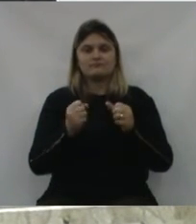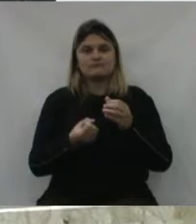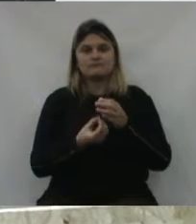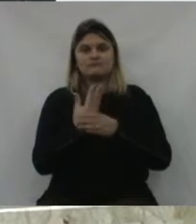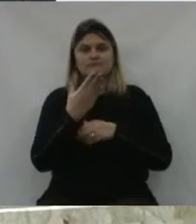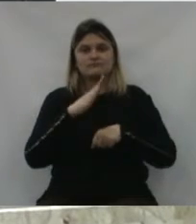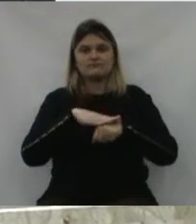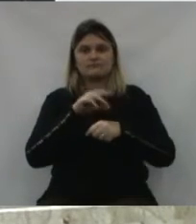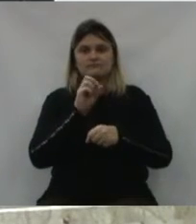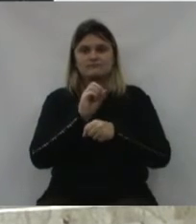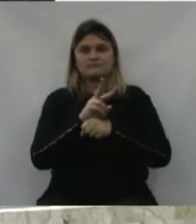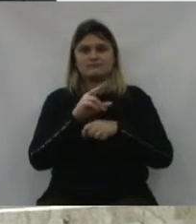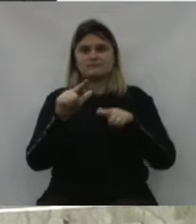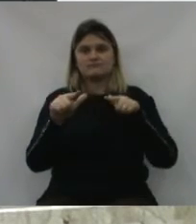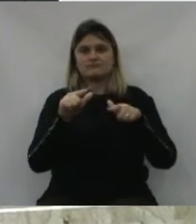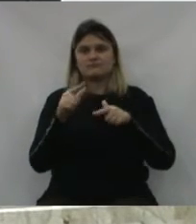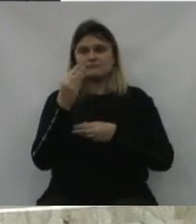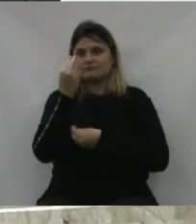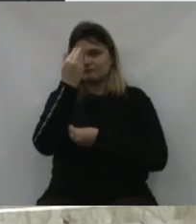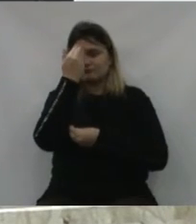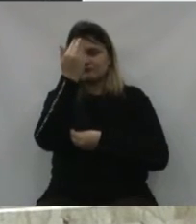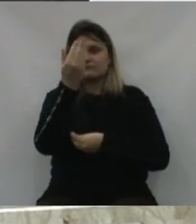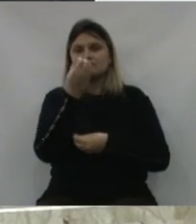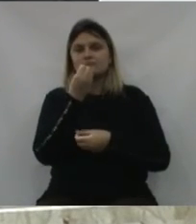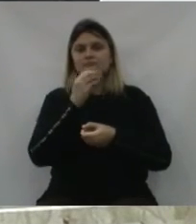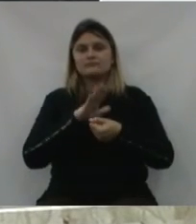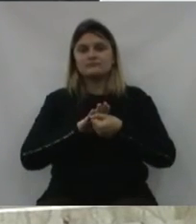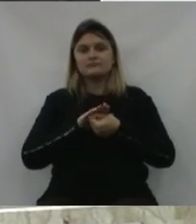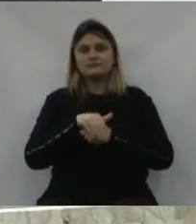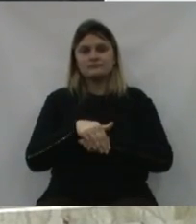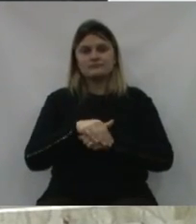poder gerar mais empregos. Seria isso. Obrigado e uma boa noite. Obrigado.